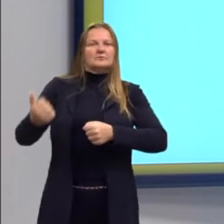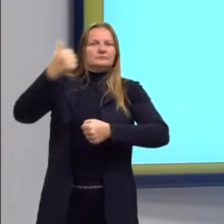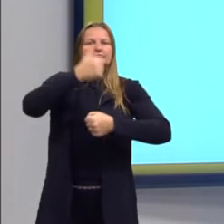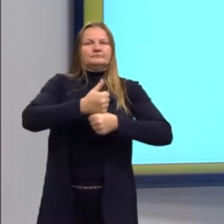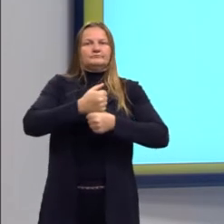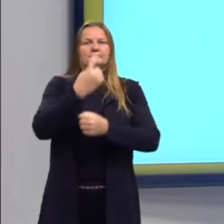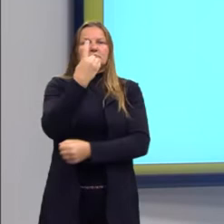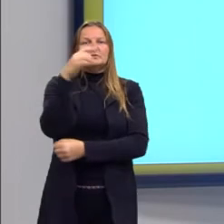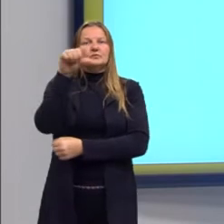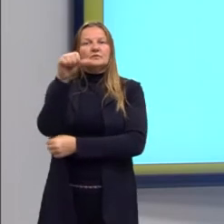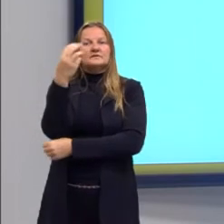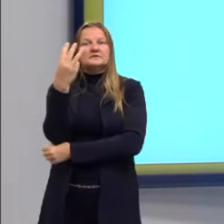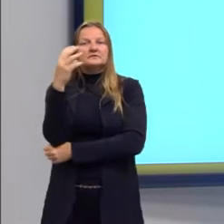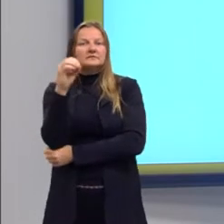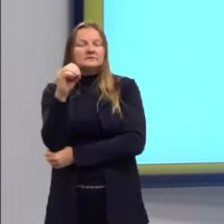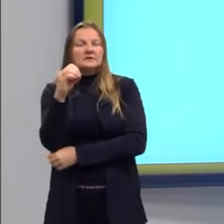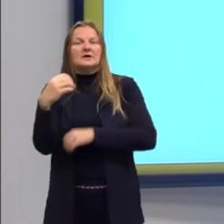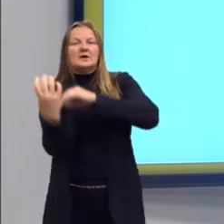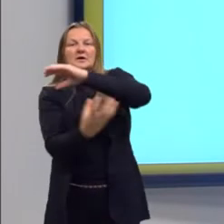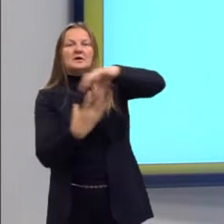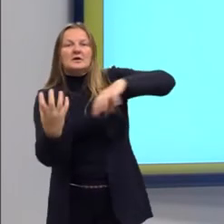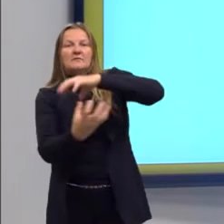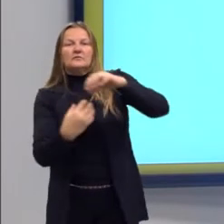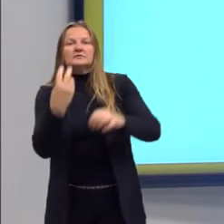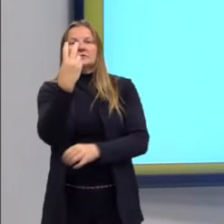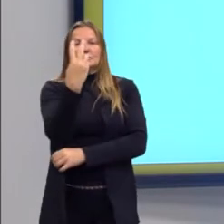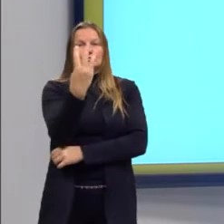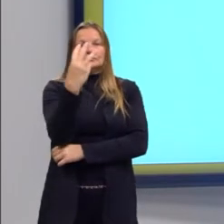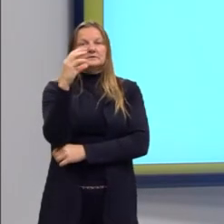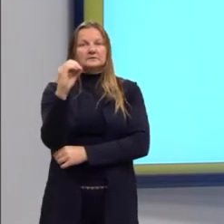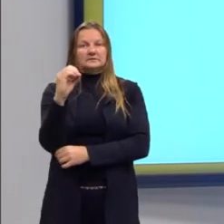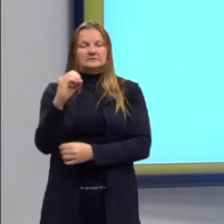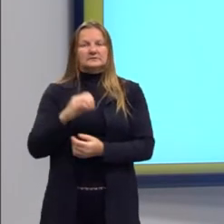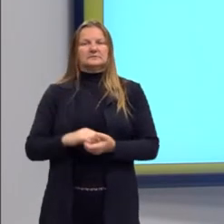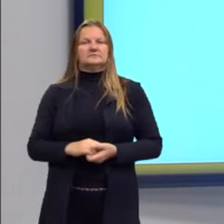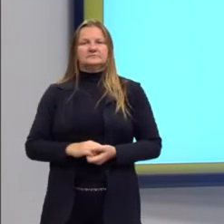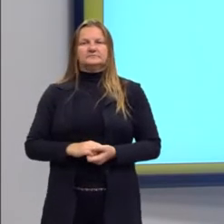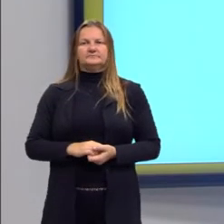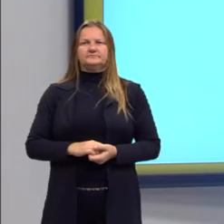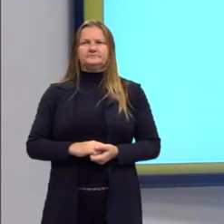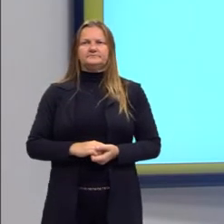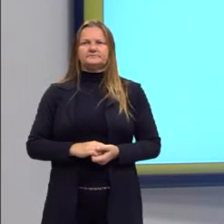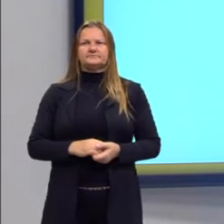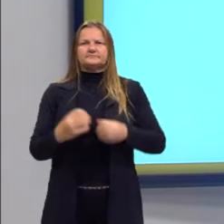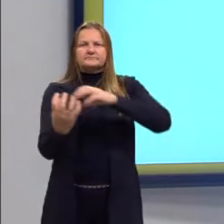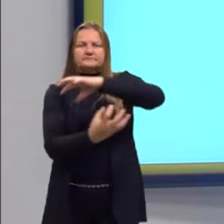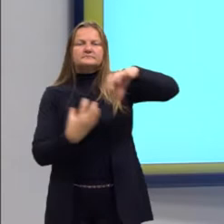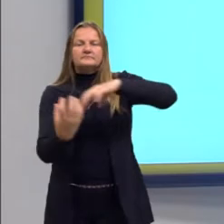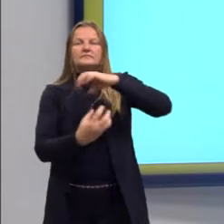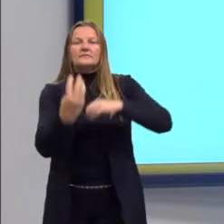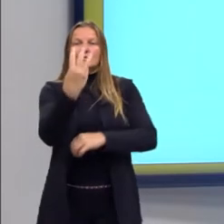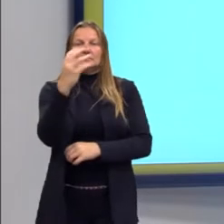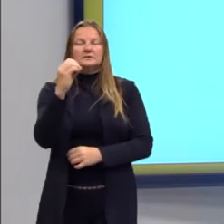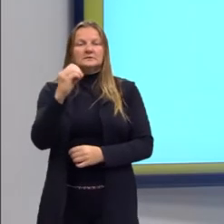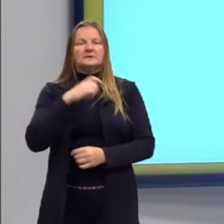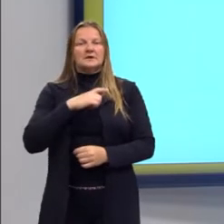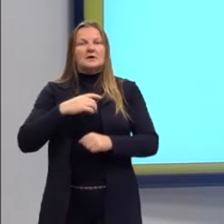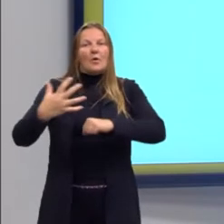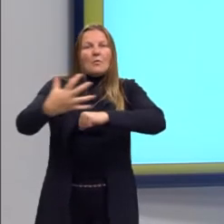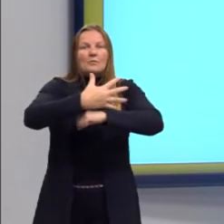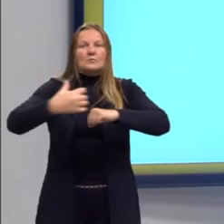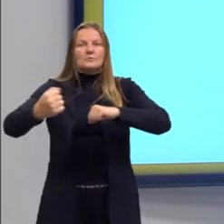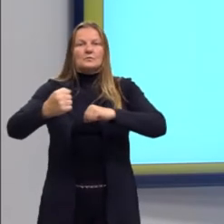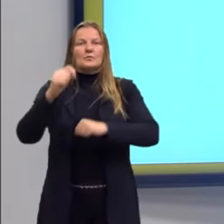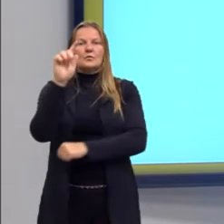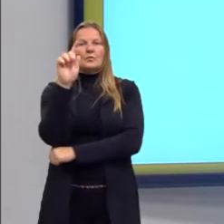E isso é chamado de Revolução de 30. Essa revolução aí, de certa forma, ela é um golpe. A gente vai